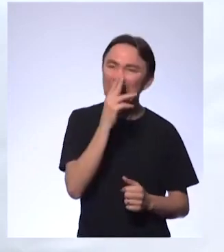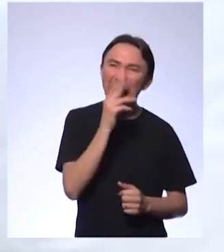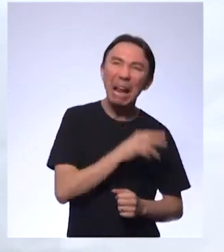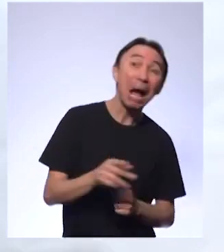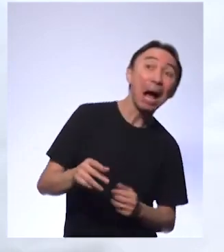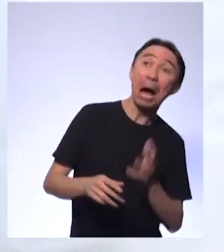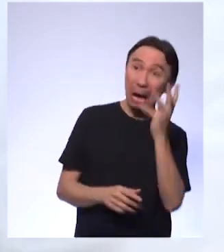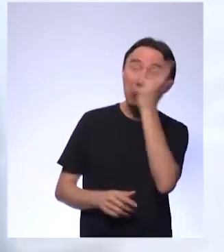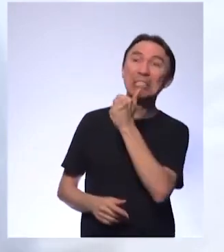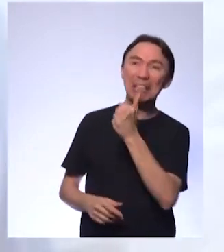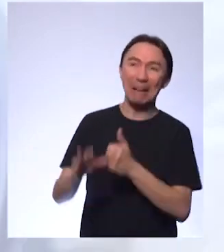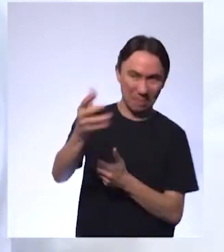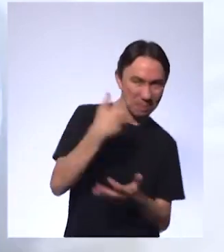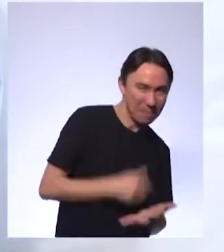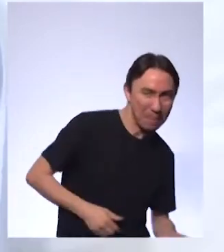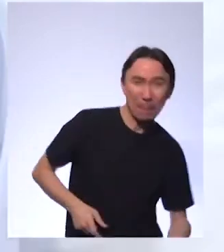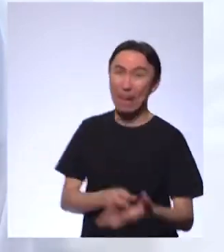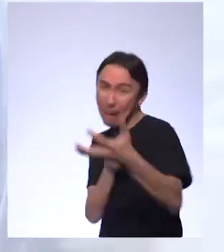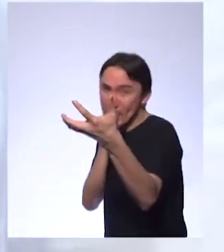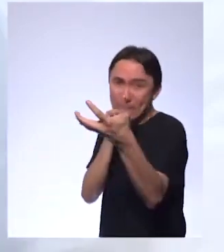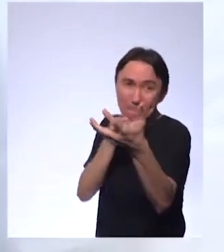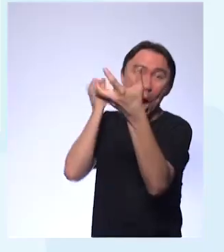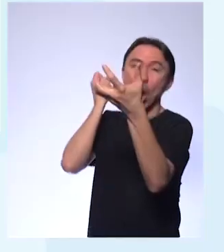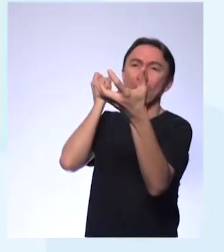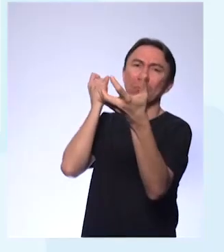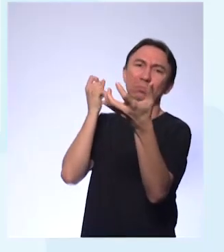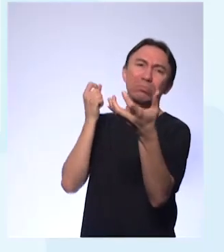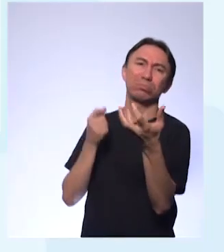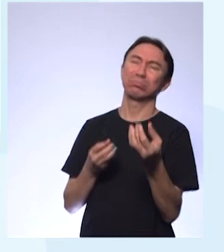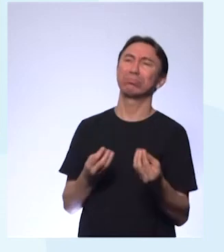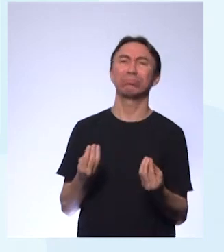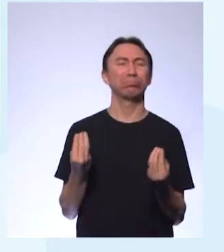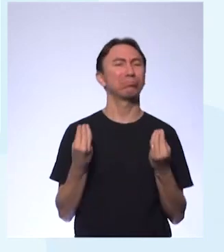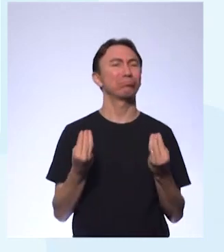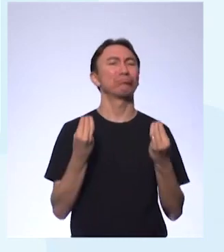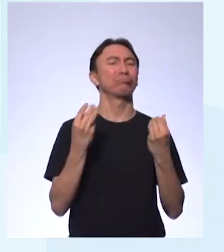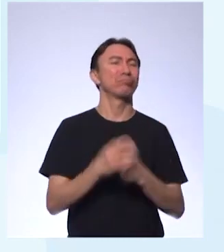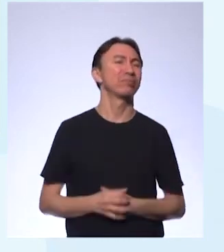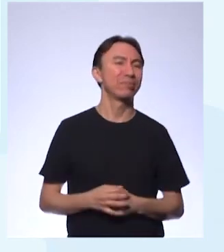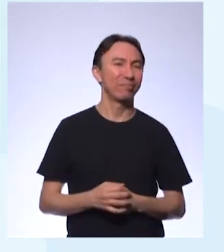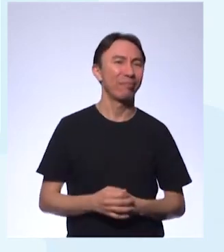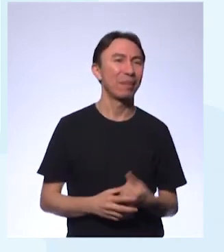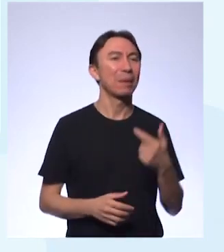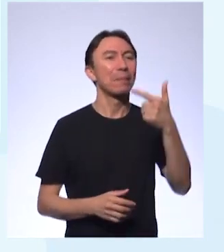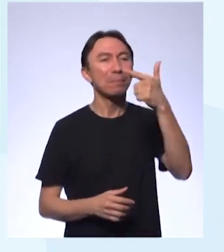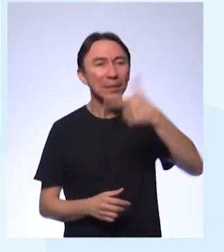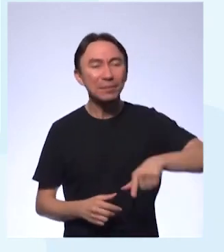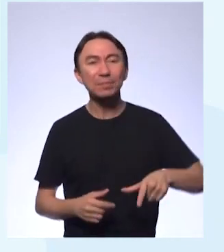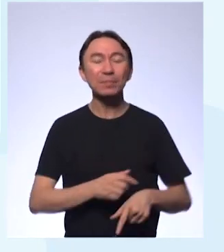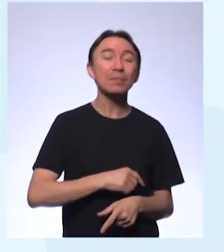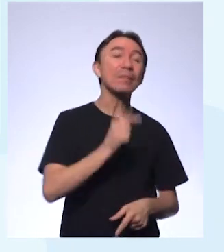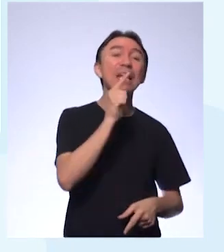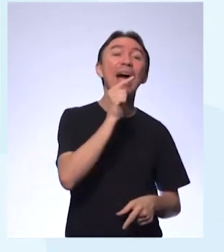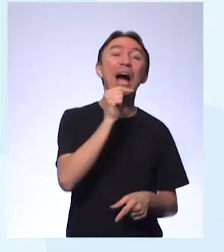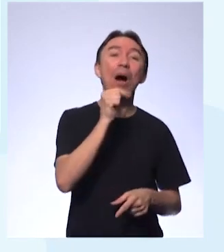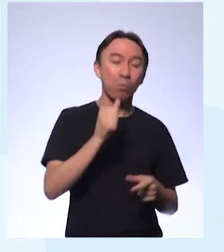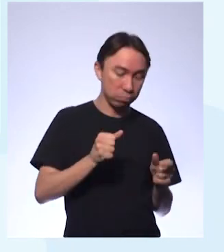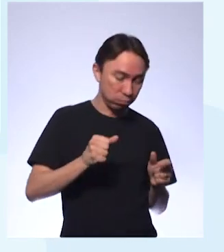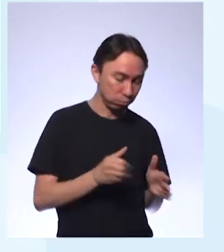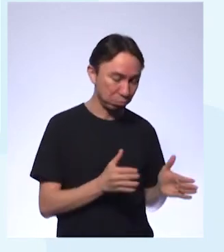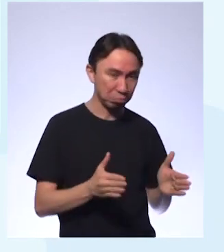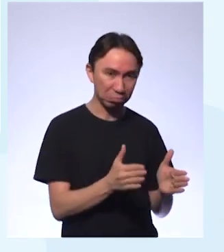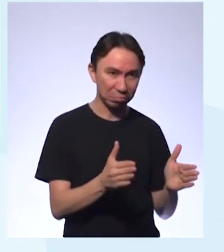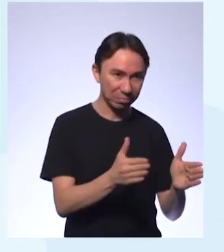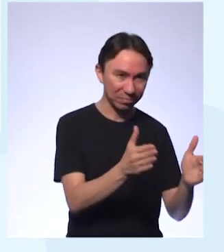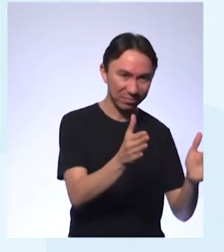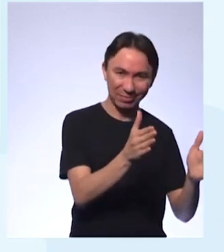mas, enfim outra coisa aí assoreamento de rios o que é isso? quando começa a tirar a mata